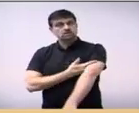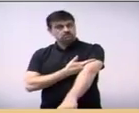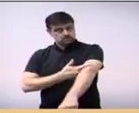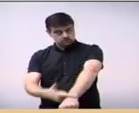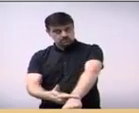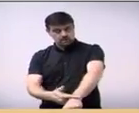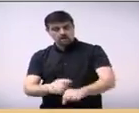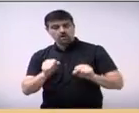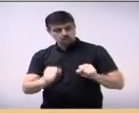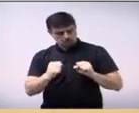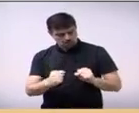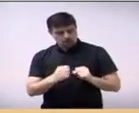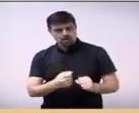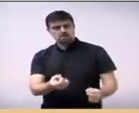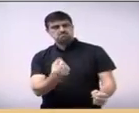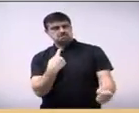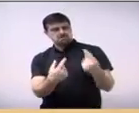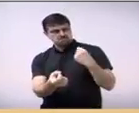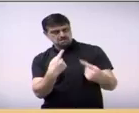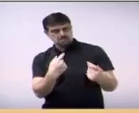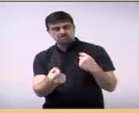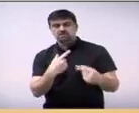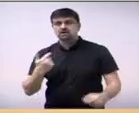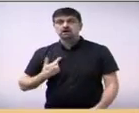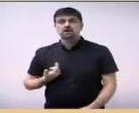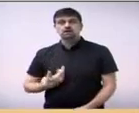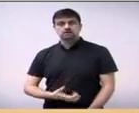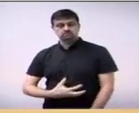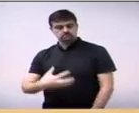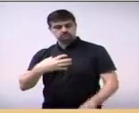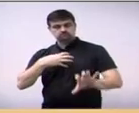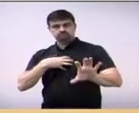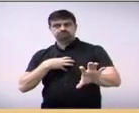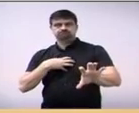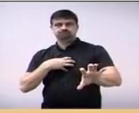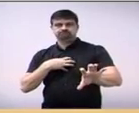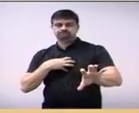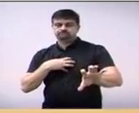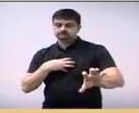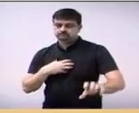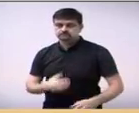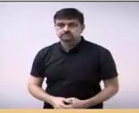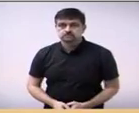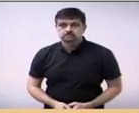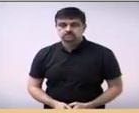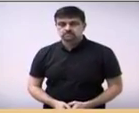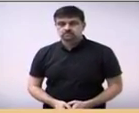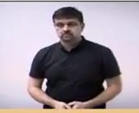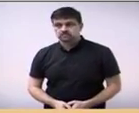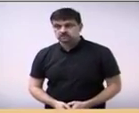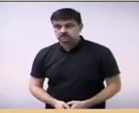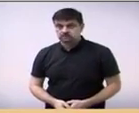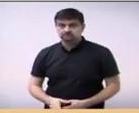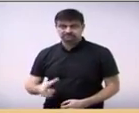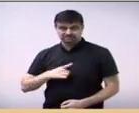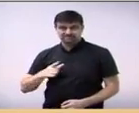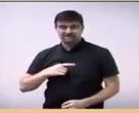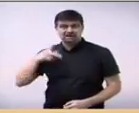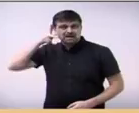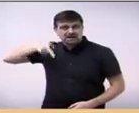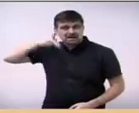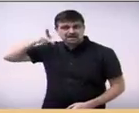respeito, mesmo não concordando por achar que é um instrumento já ultrapassado, retrógrado, da velha